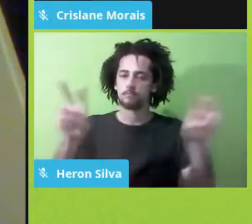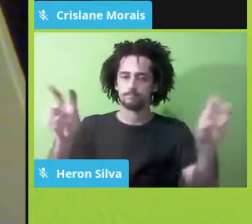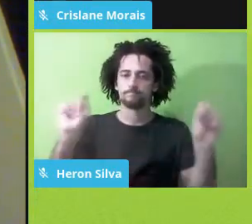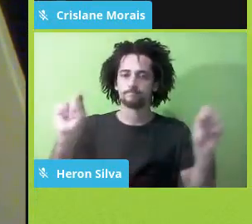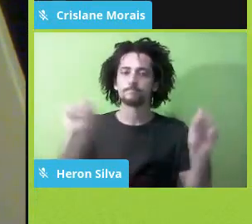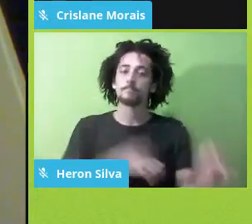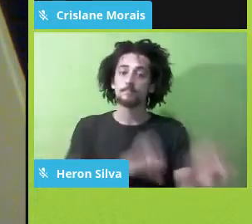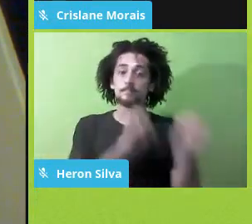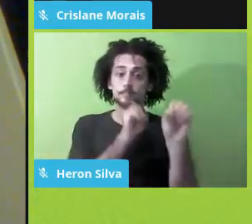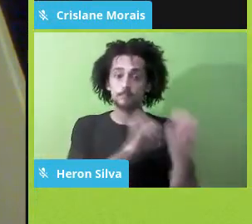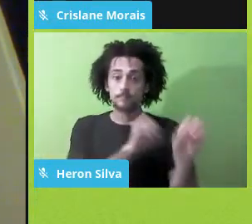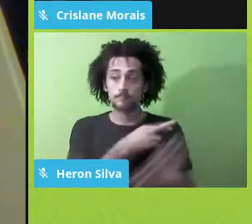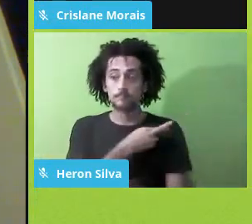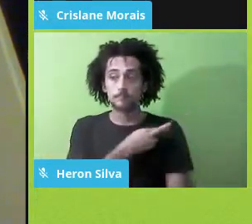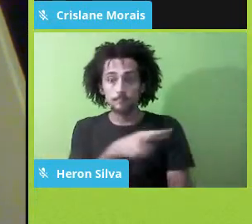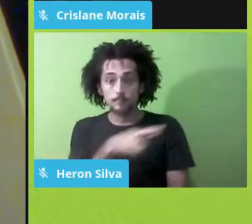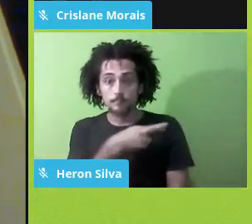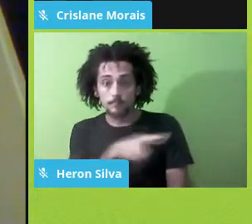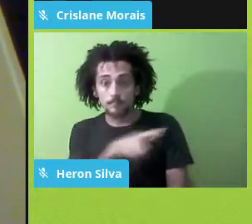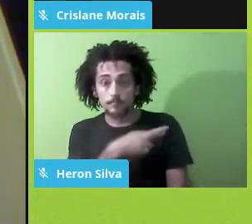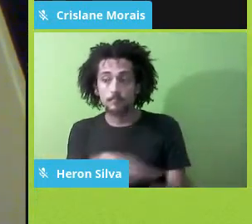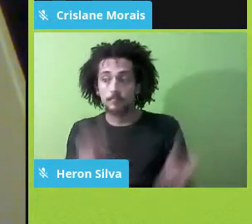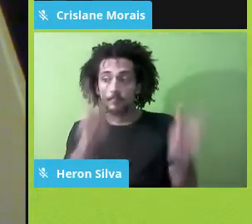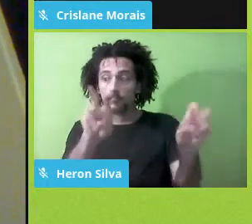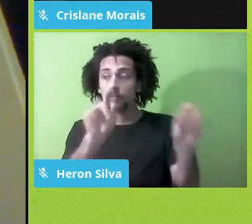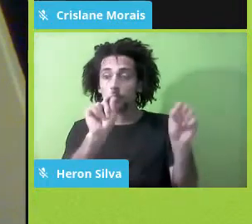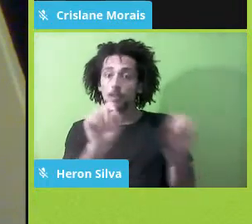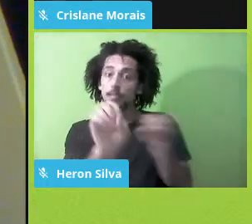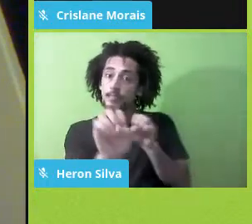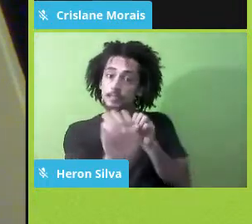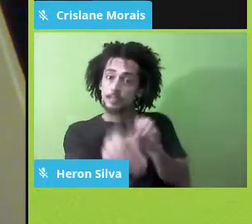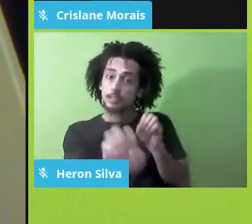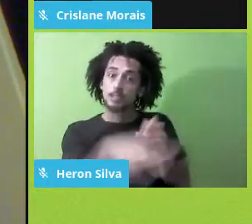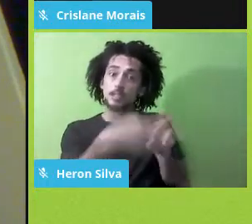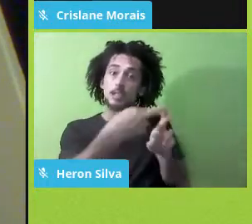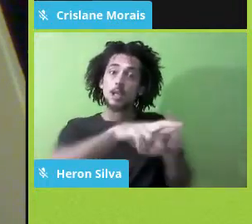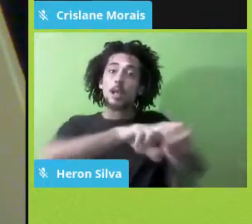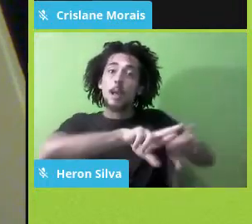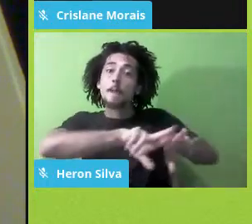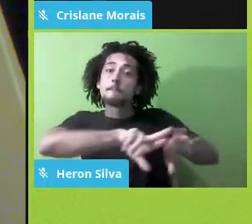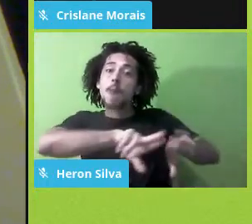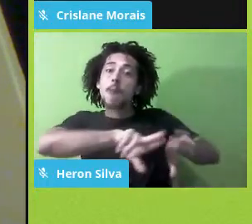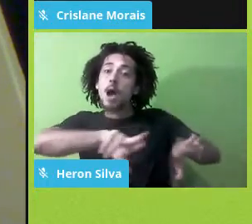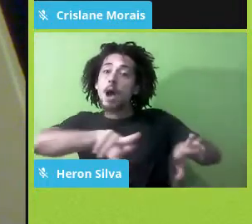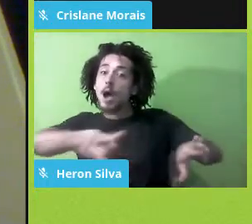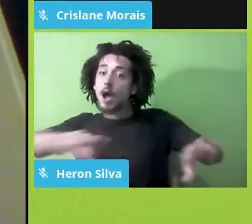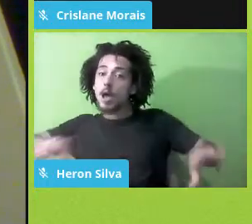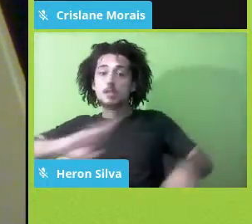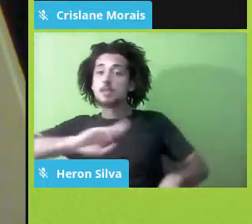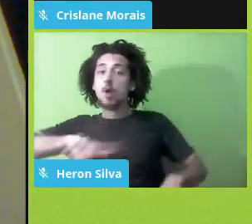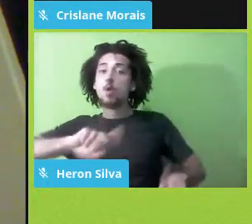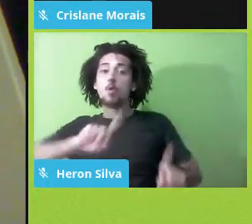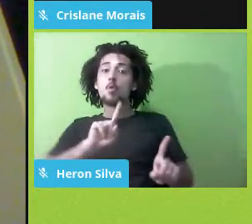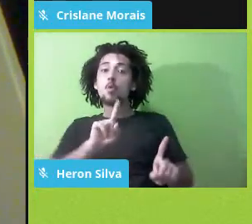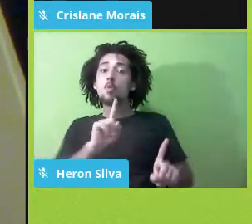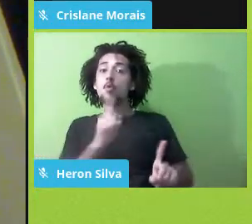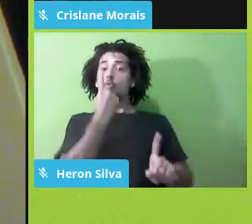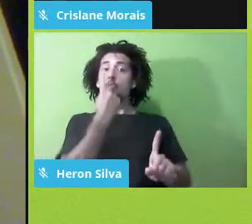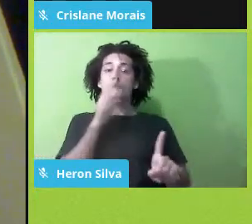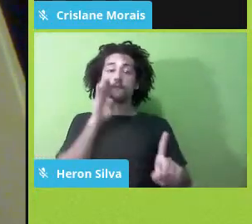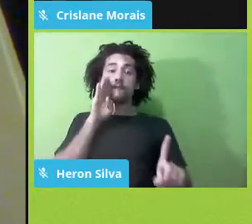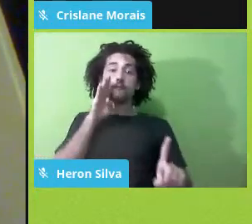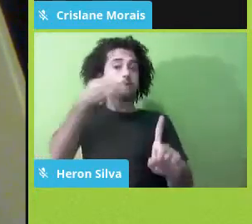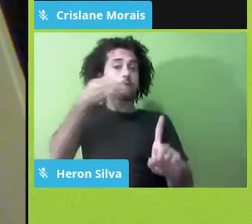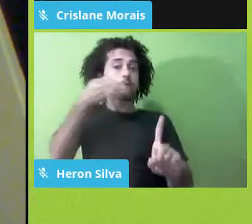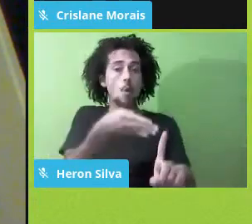religioso, estava falando no ensino das religiões, inclusive daqueles que não professam nenhuma religião,